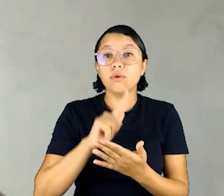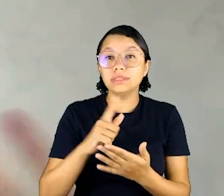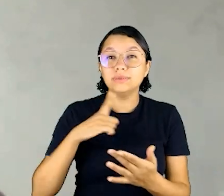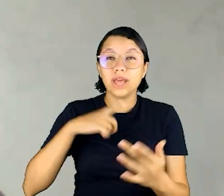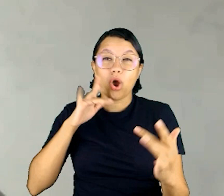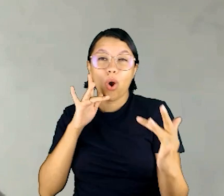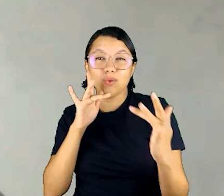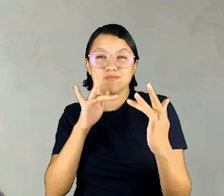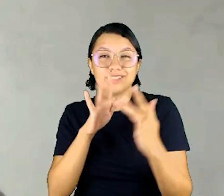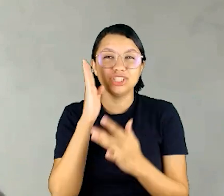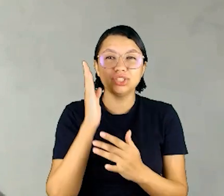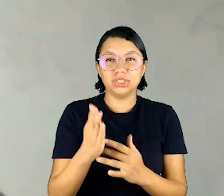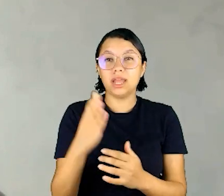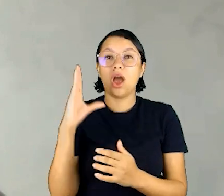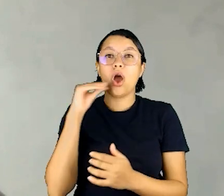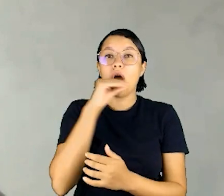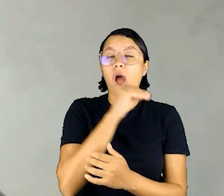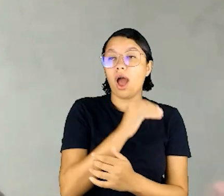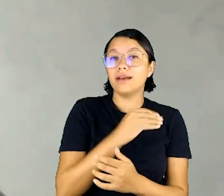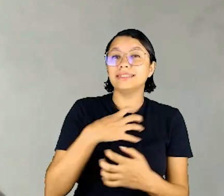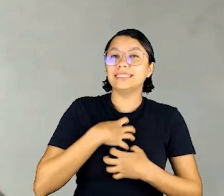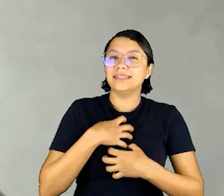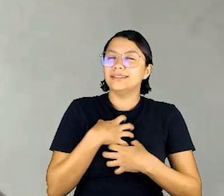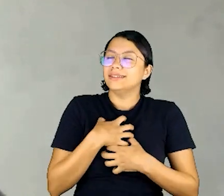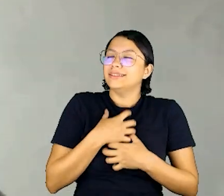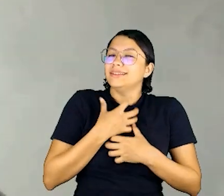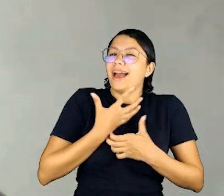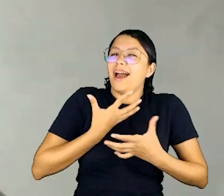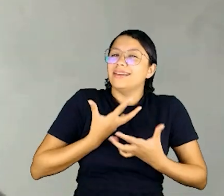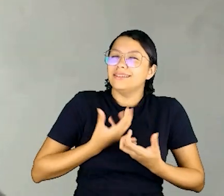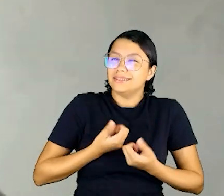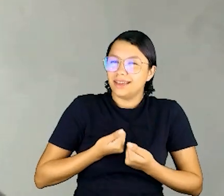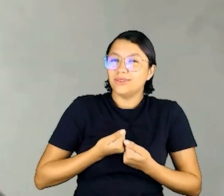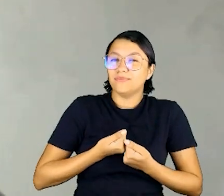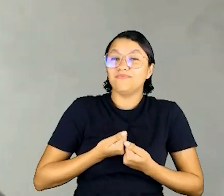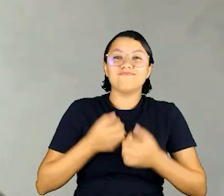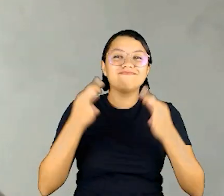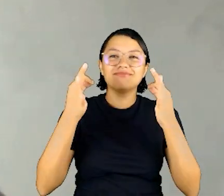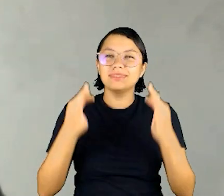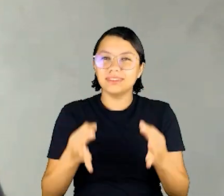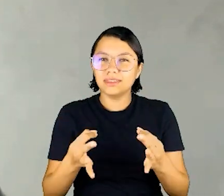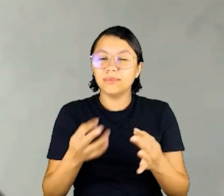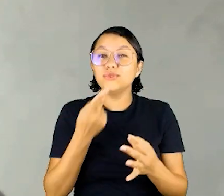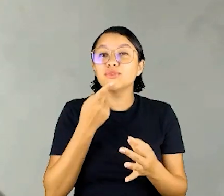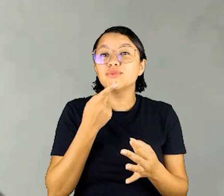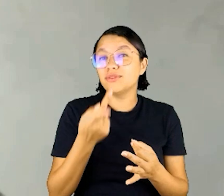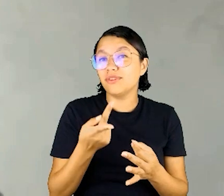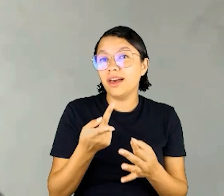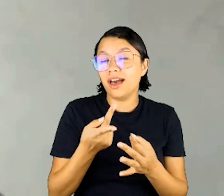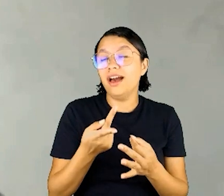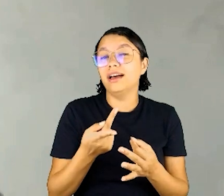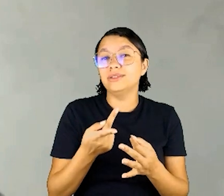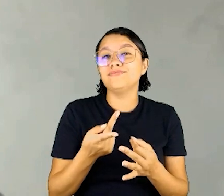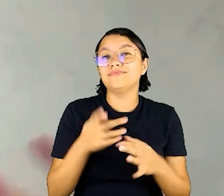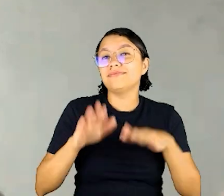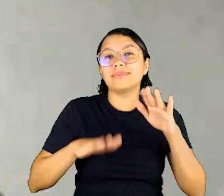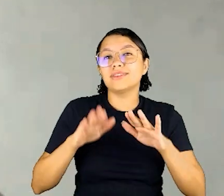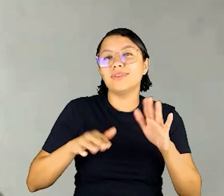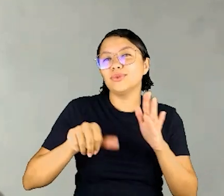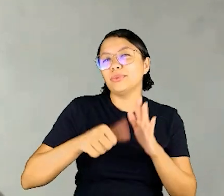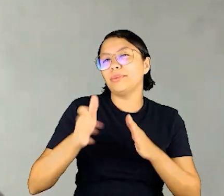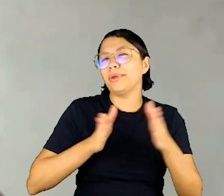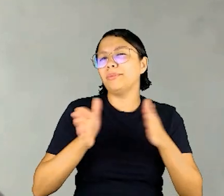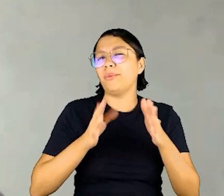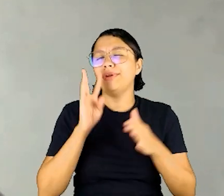Nós conseguimos ter esse contato direto com os adolescentes e eles se sentem acolhidos. E foi exatamente o que você relatou, Renato,